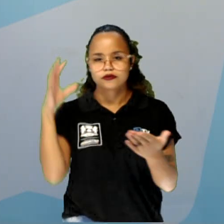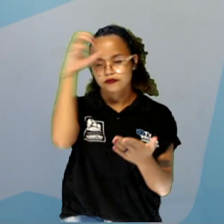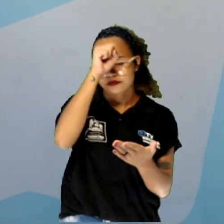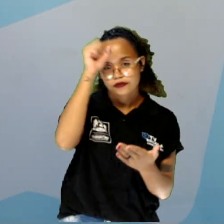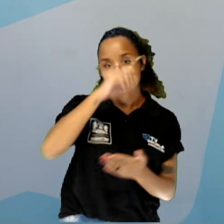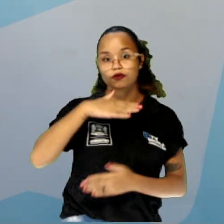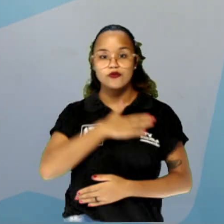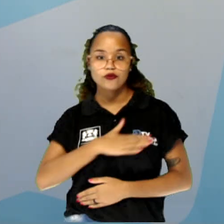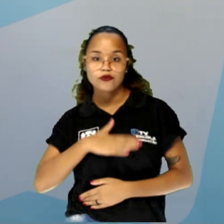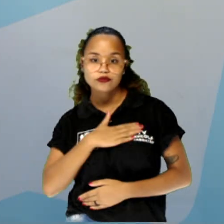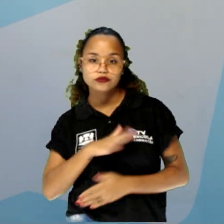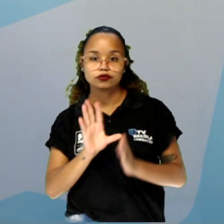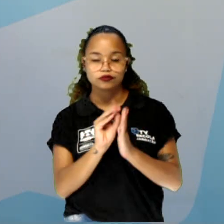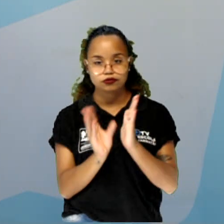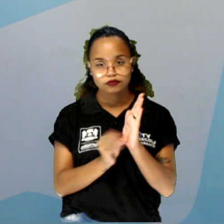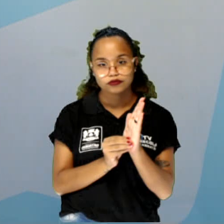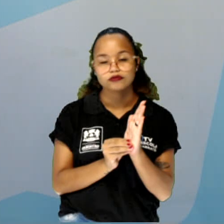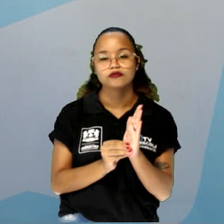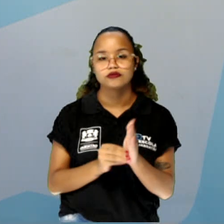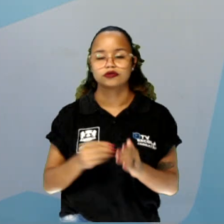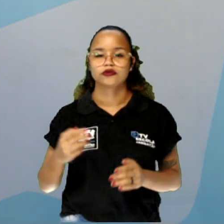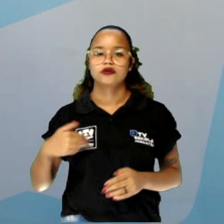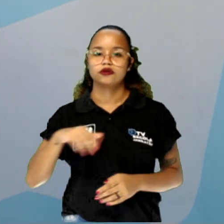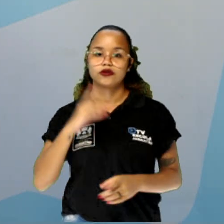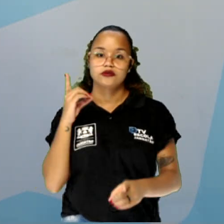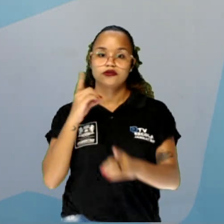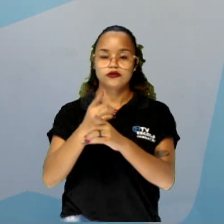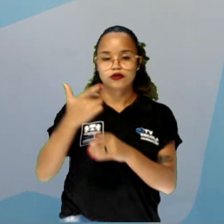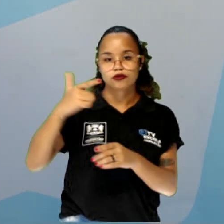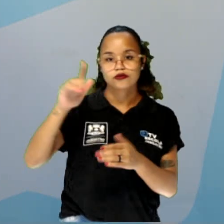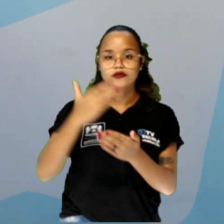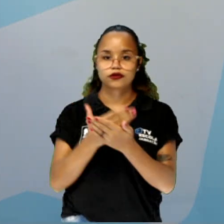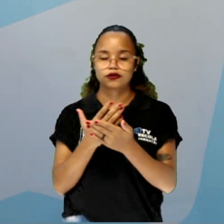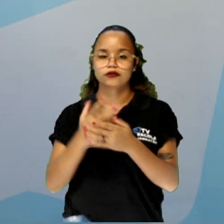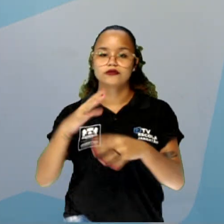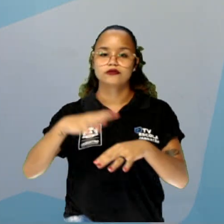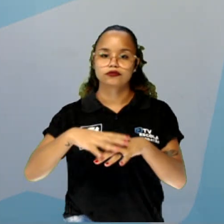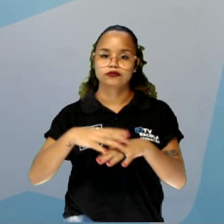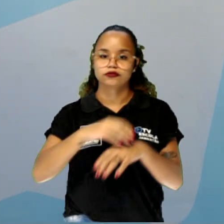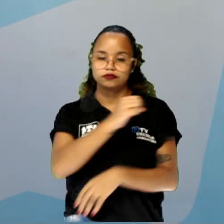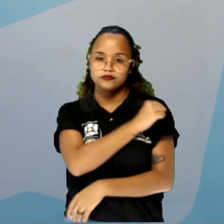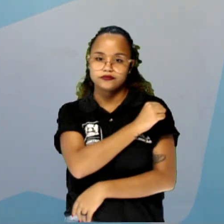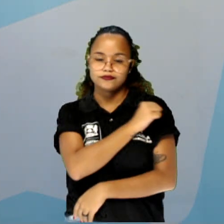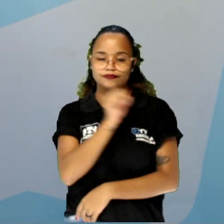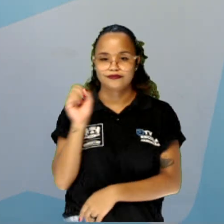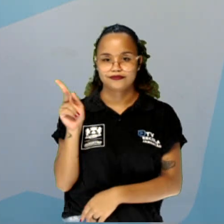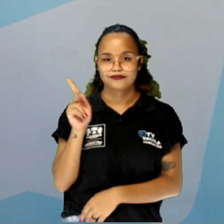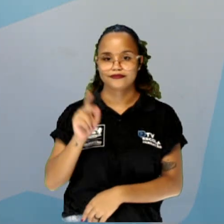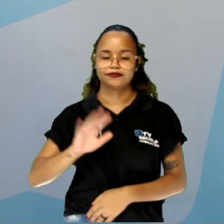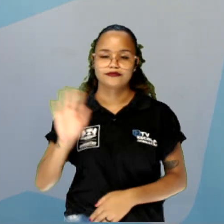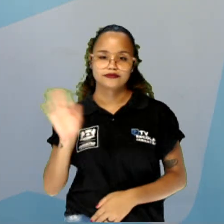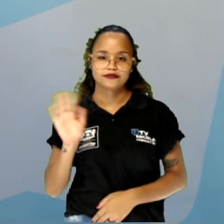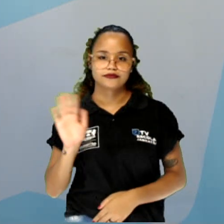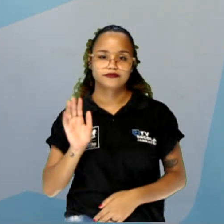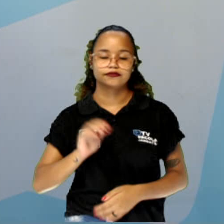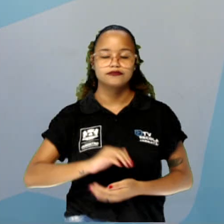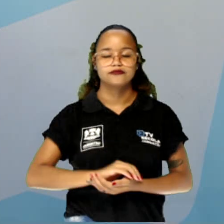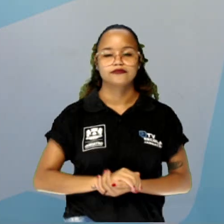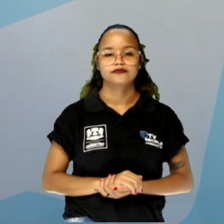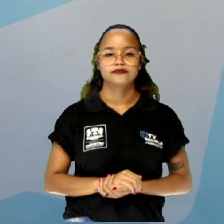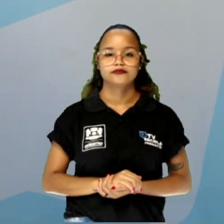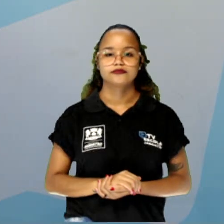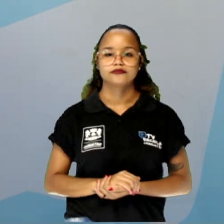tenham gostado desse conteúdo e a gente se encontra na próxima aula de matemática do oitavo ano, ok? Fiquem com Deus e até lá.